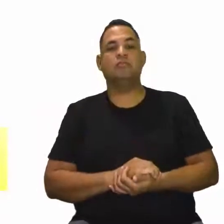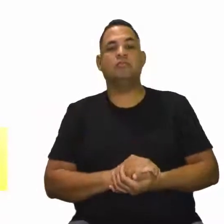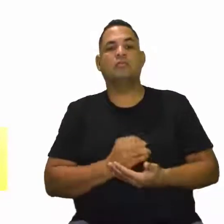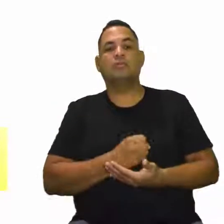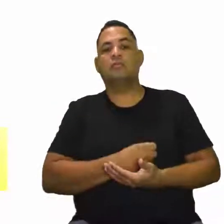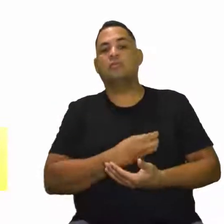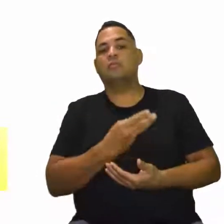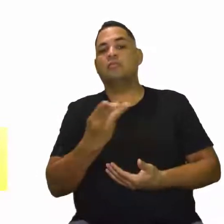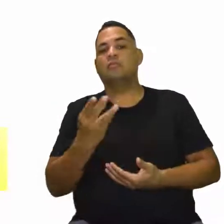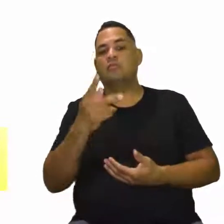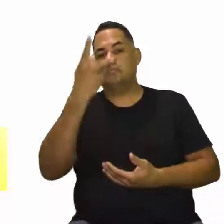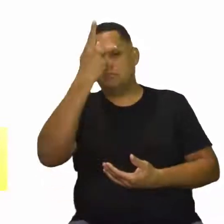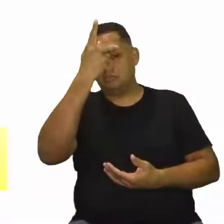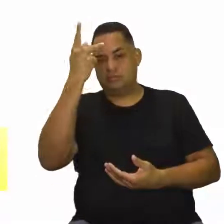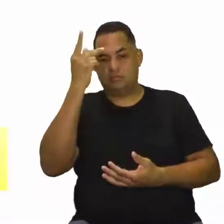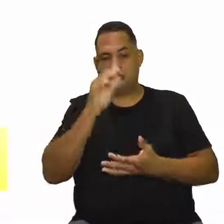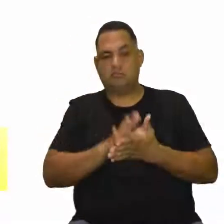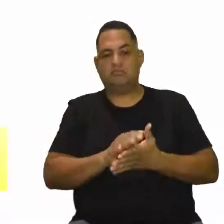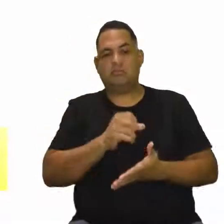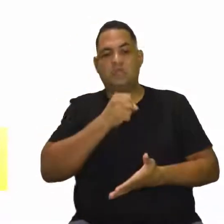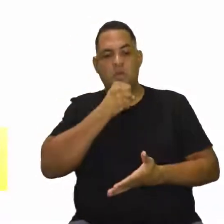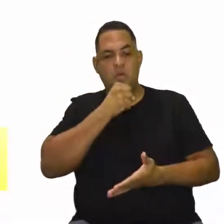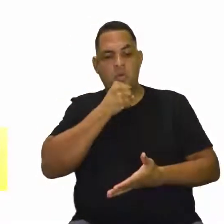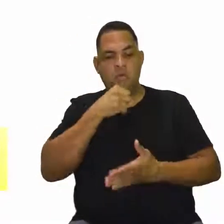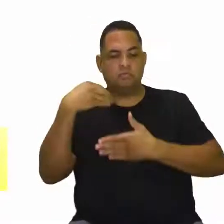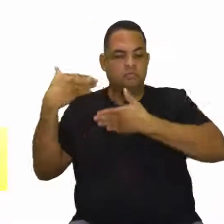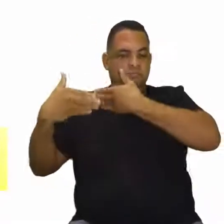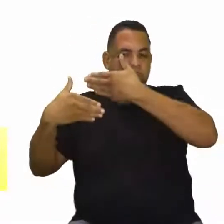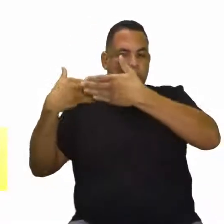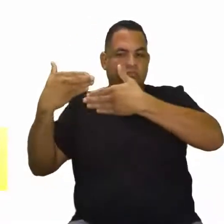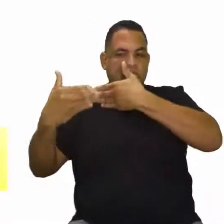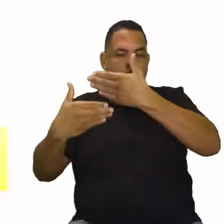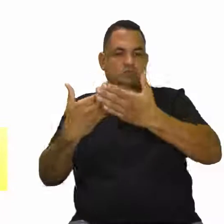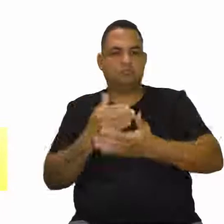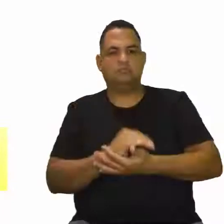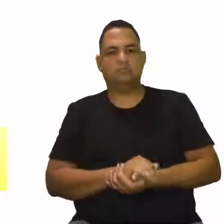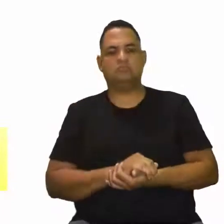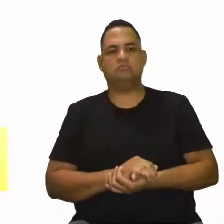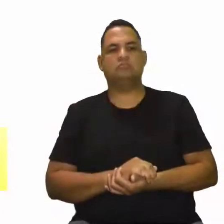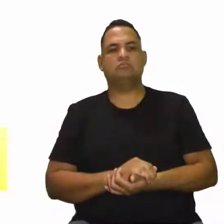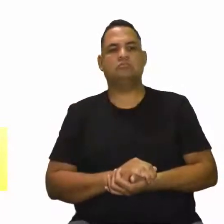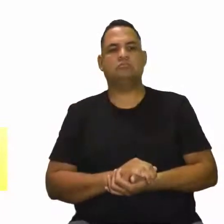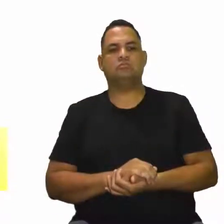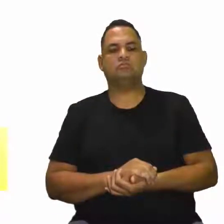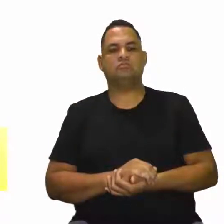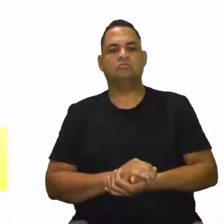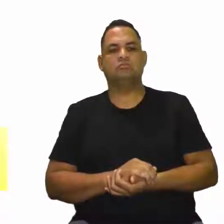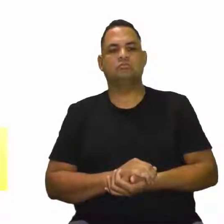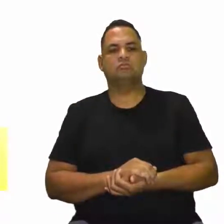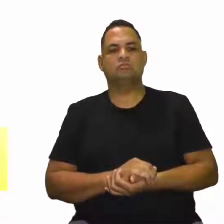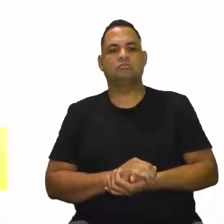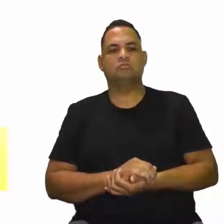quanto que as pessoas estão envelhecendo. Então, o que a gente percebe nesse gráfico? Que